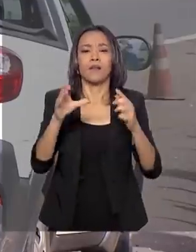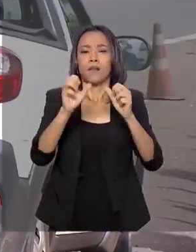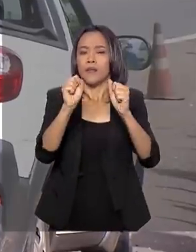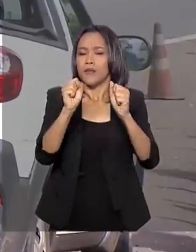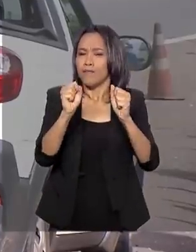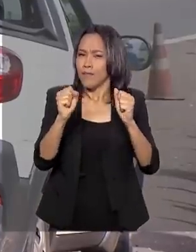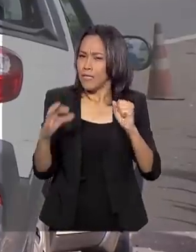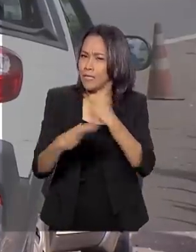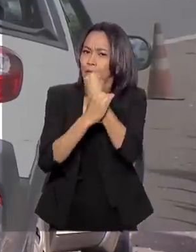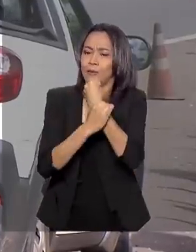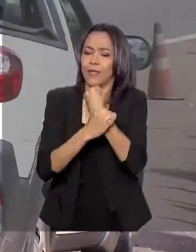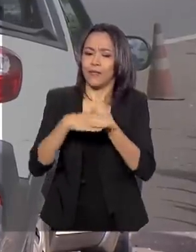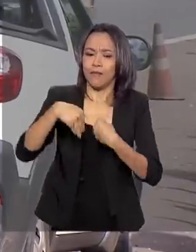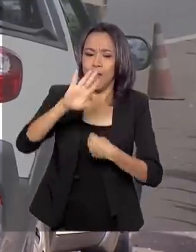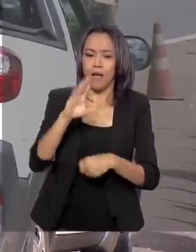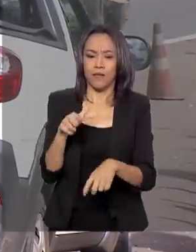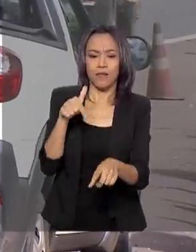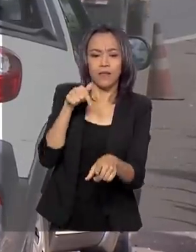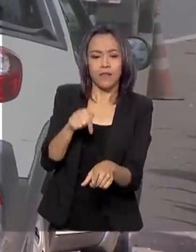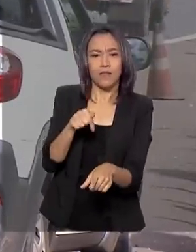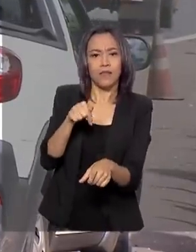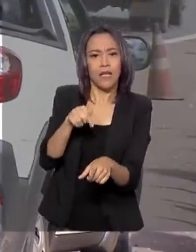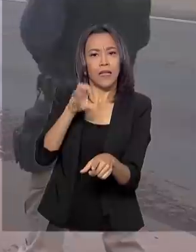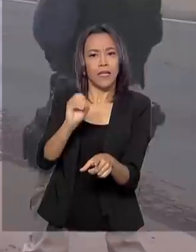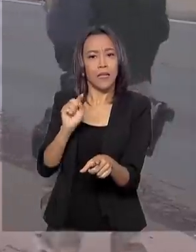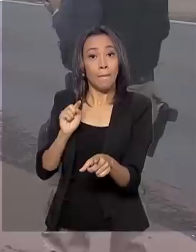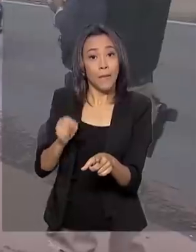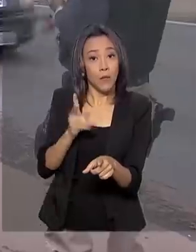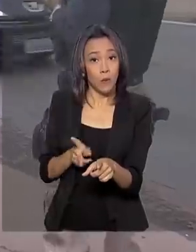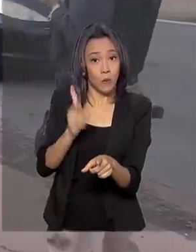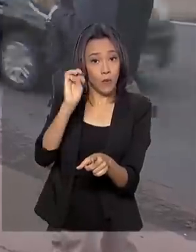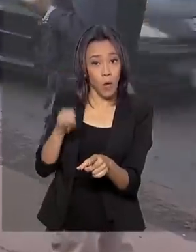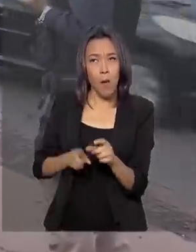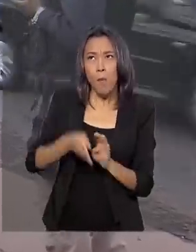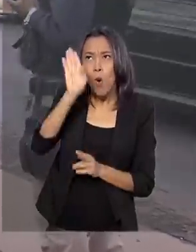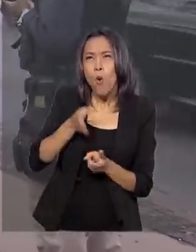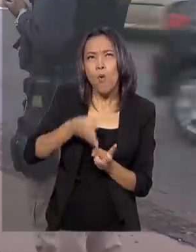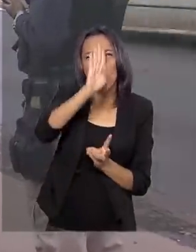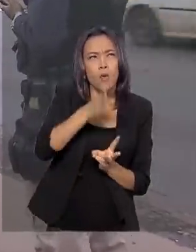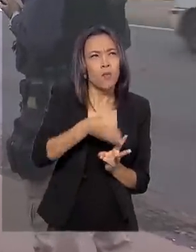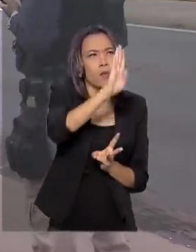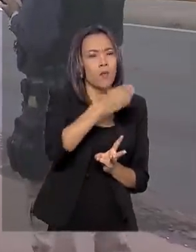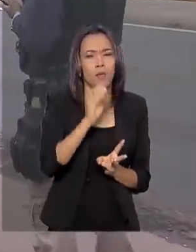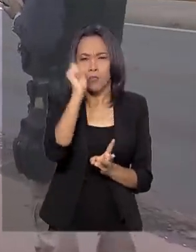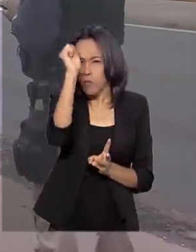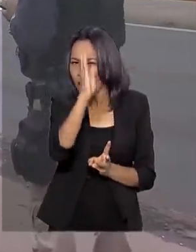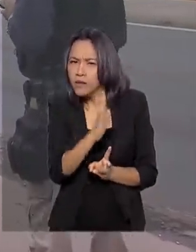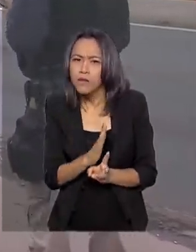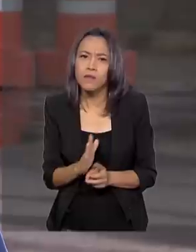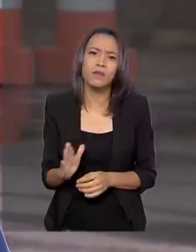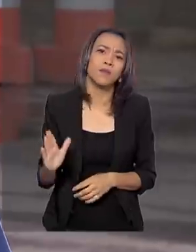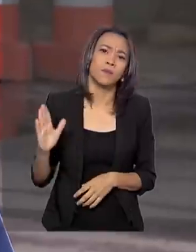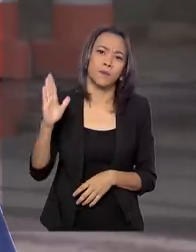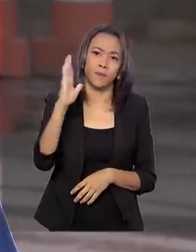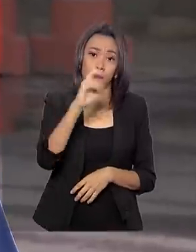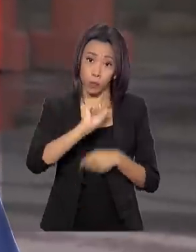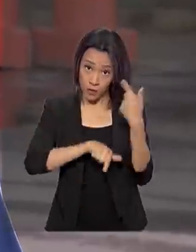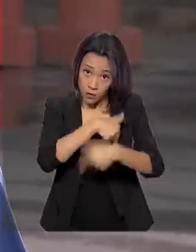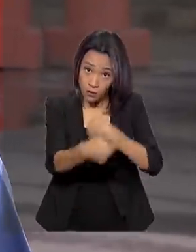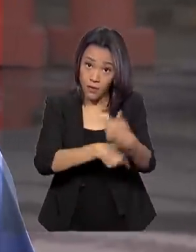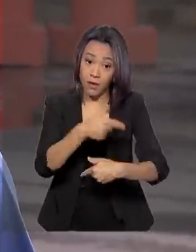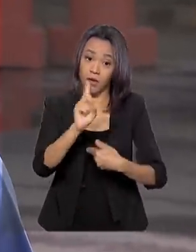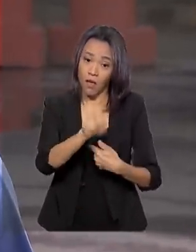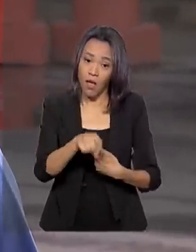nos mais de 70 mil quilômetros de estradas federais que cortam o país. Nas rodovias, as ações são